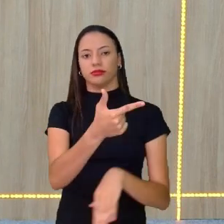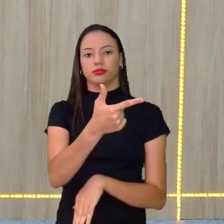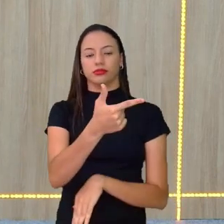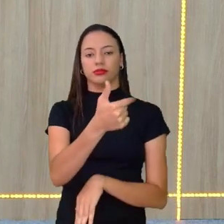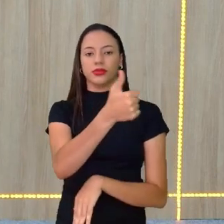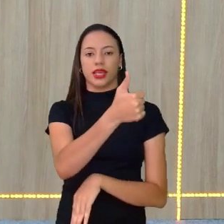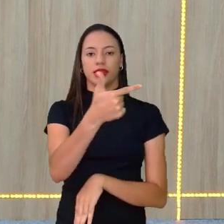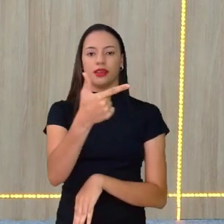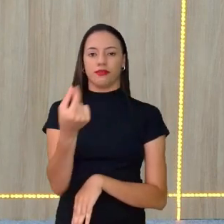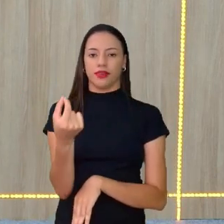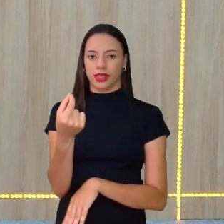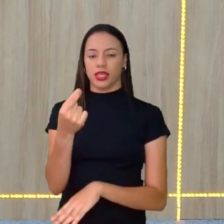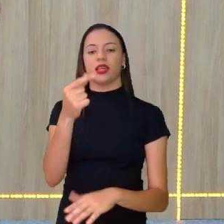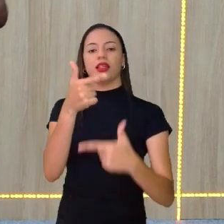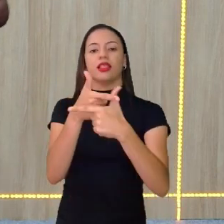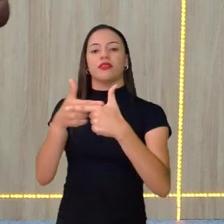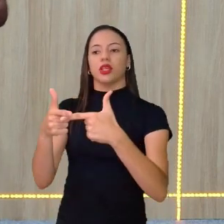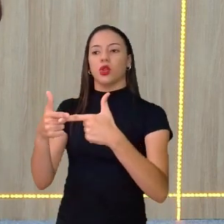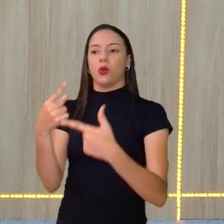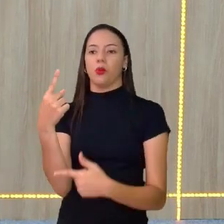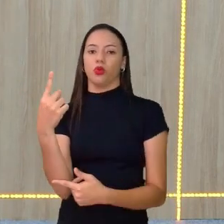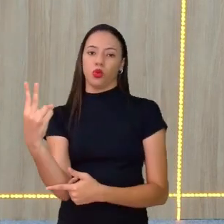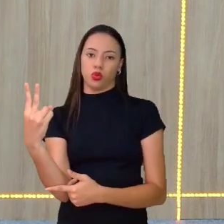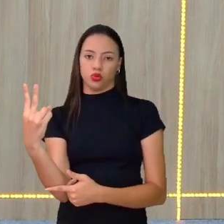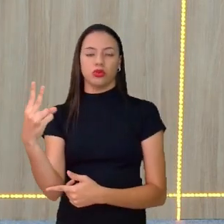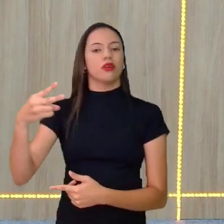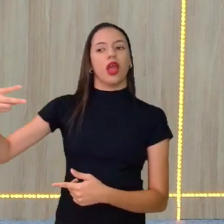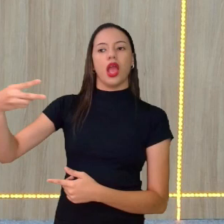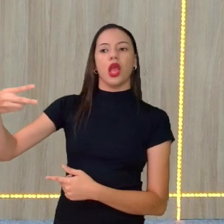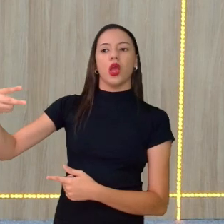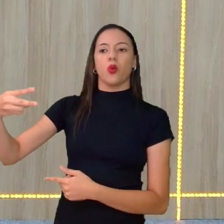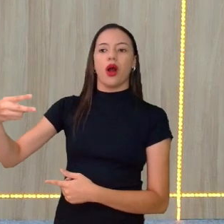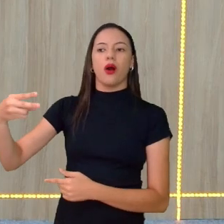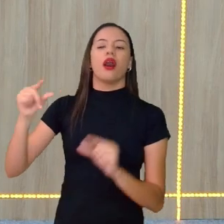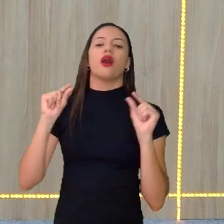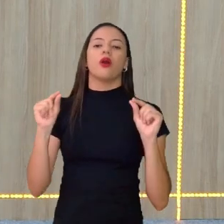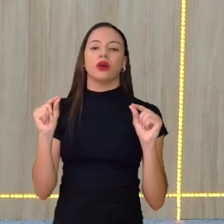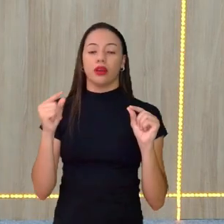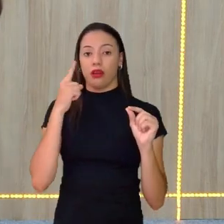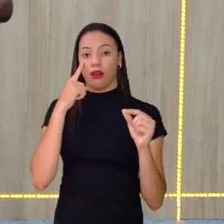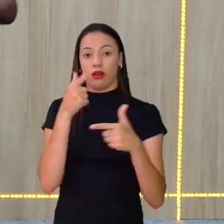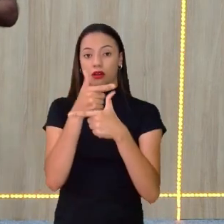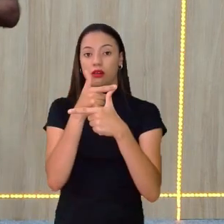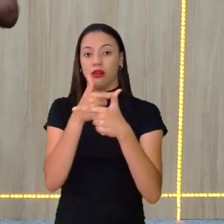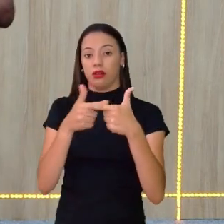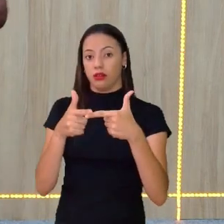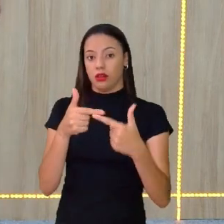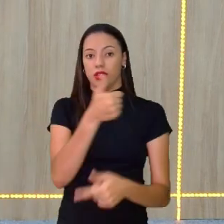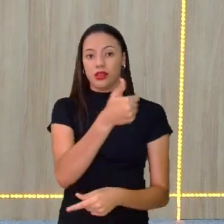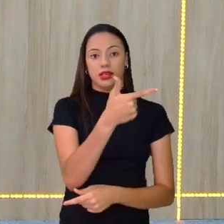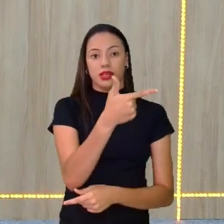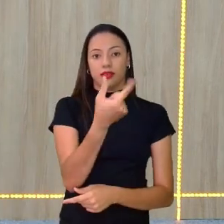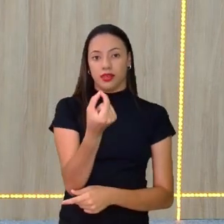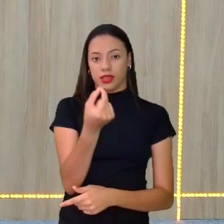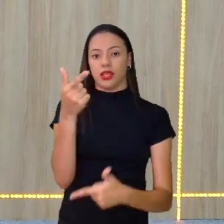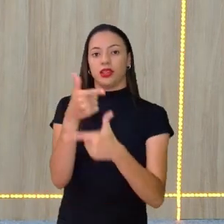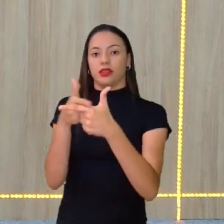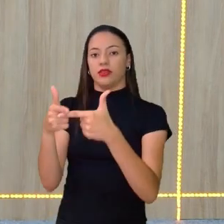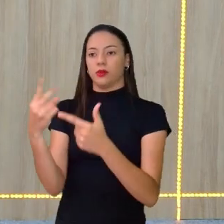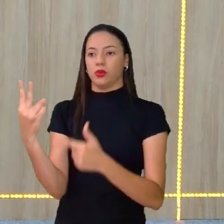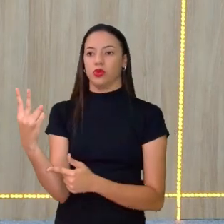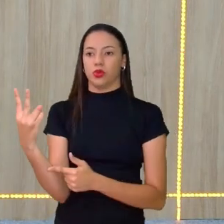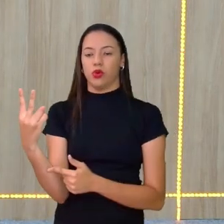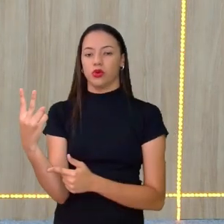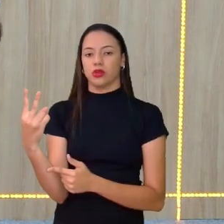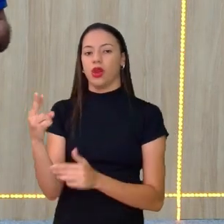duas vezes um, que é dois. E aí, se eu dividir 120 por dois, eu vou ter aí o resultado como sendo